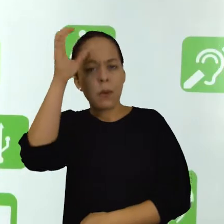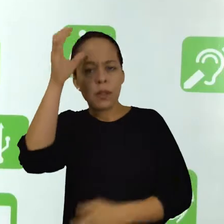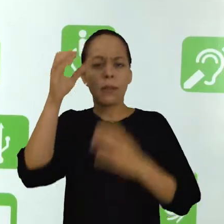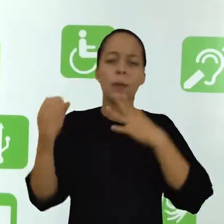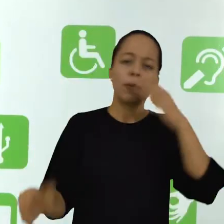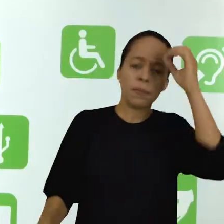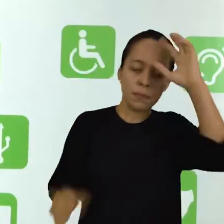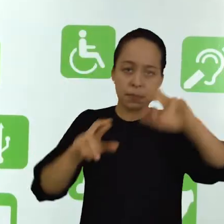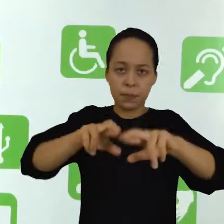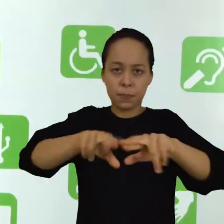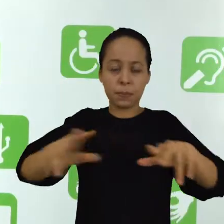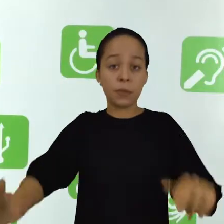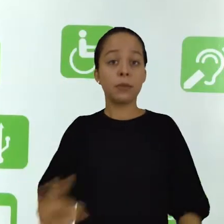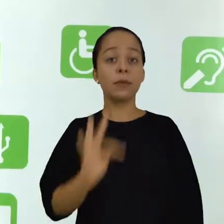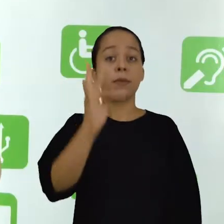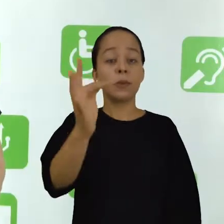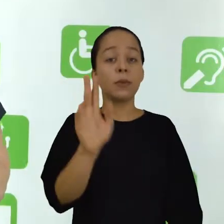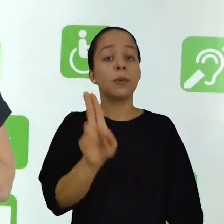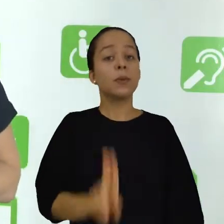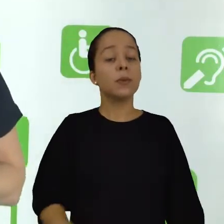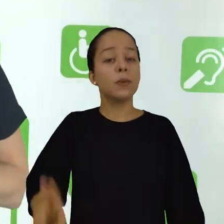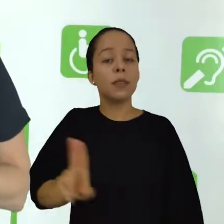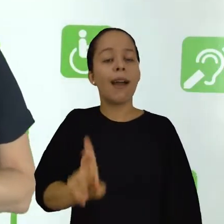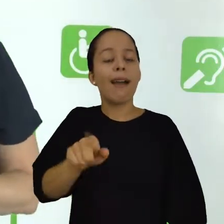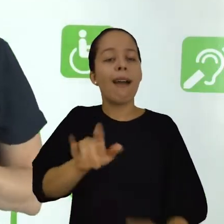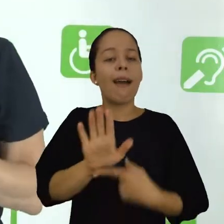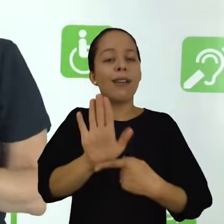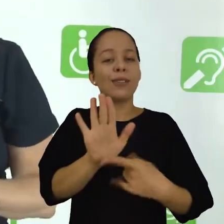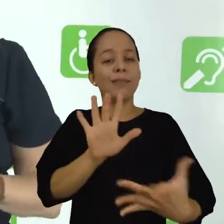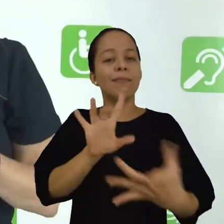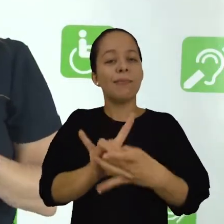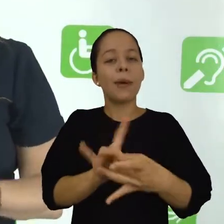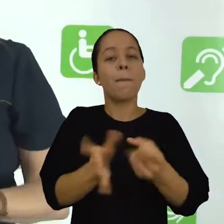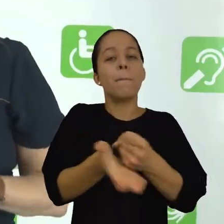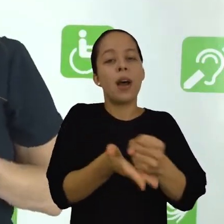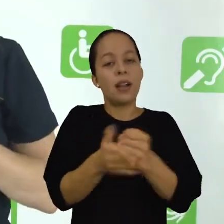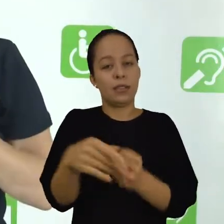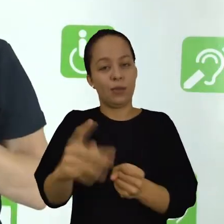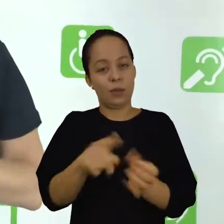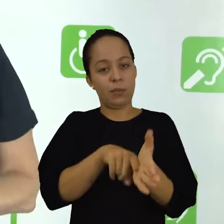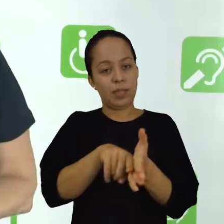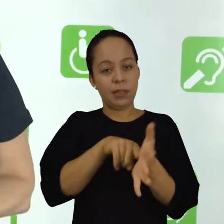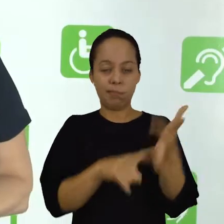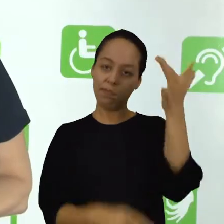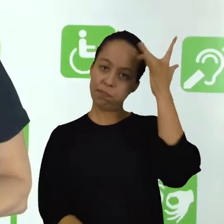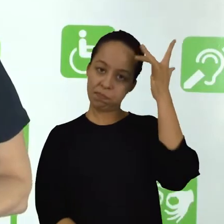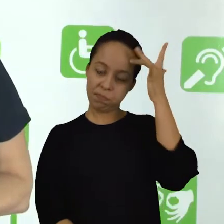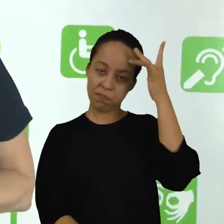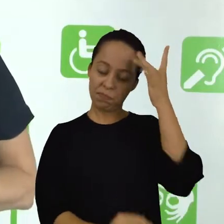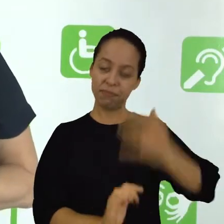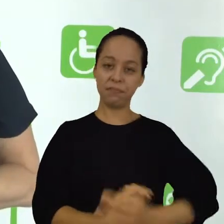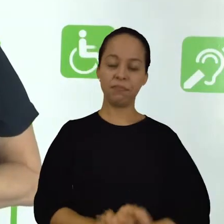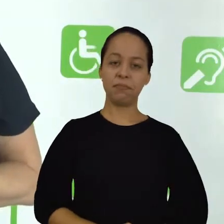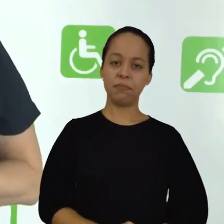conhecimentos possam ser utilizados para a fundamentação da sua pesquisa.